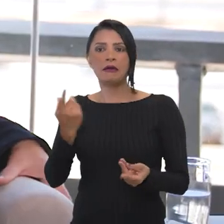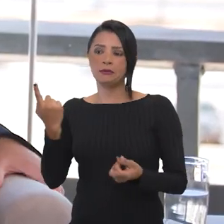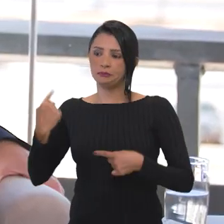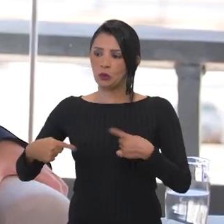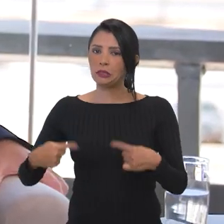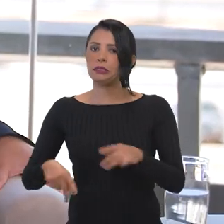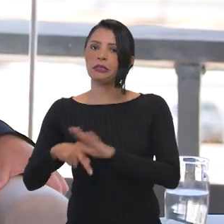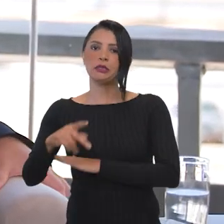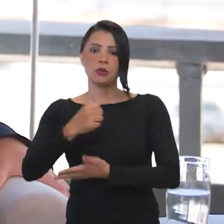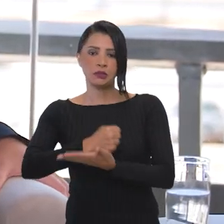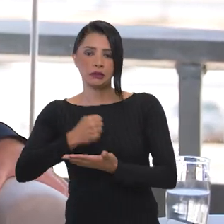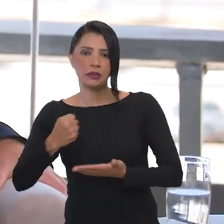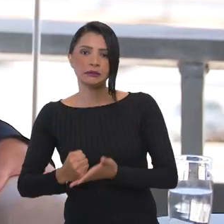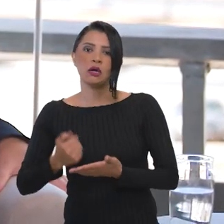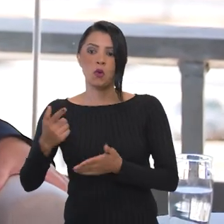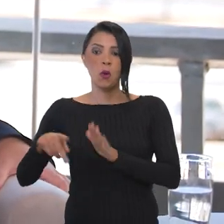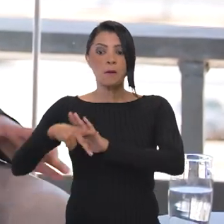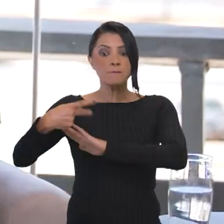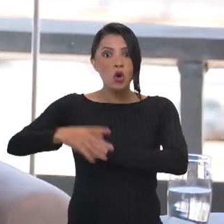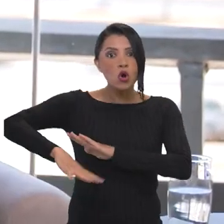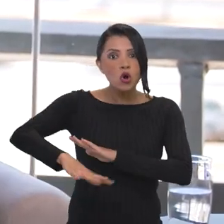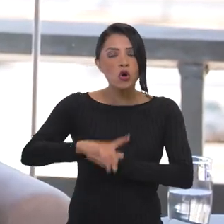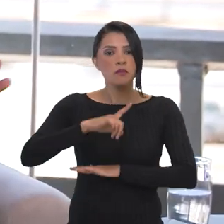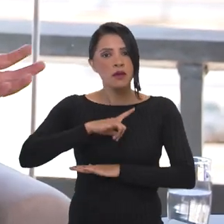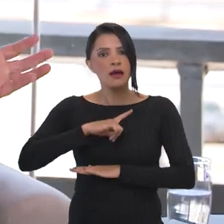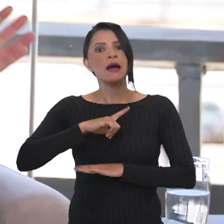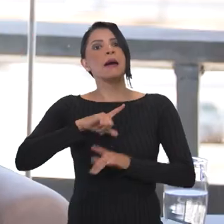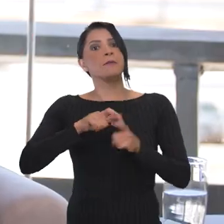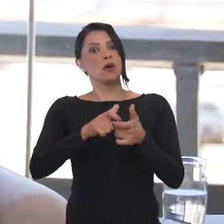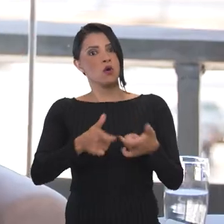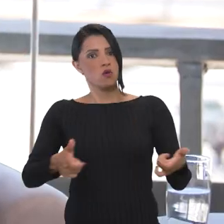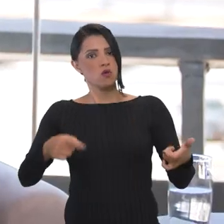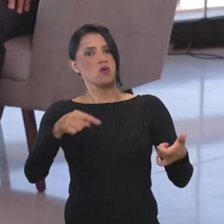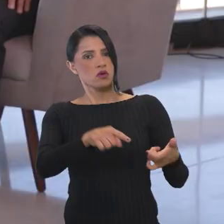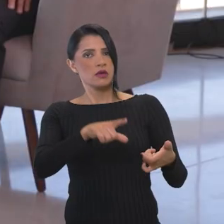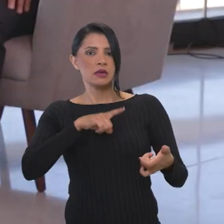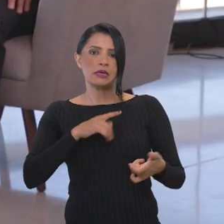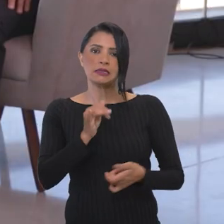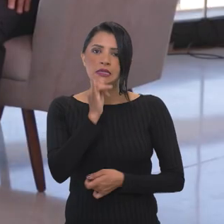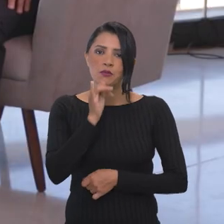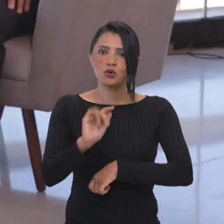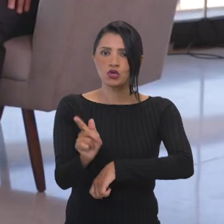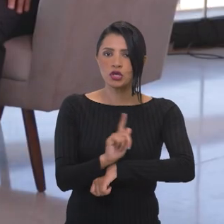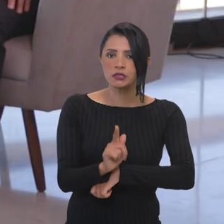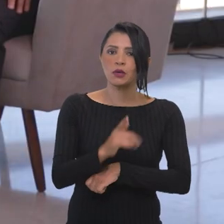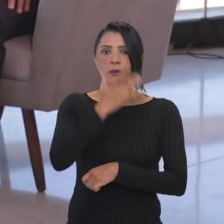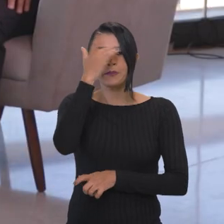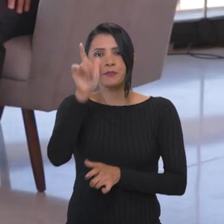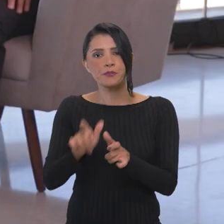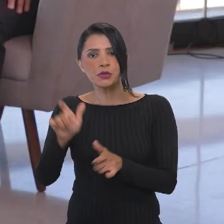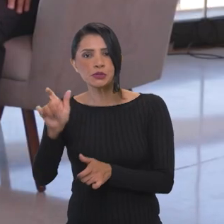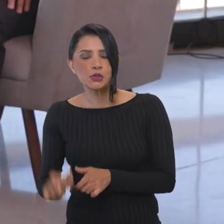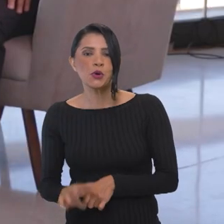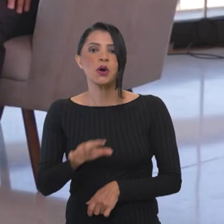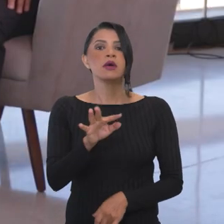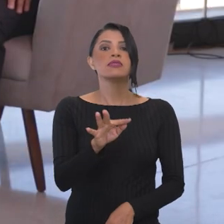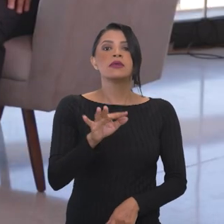finalísticas, com as suas contratações que são muito específicas, mas uma parte grande, por exemplo, de gestão de pessoas, de TI,